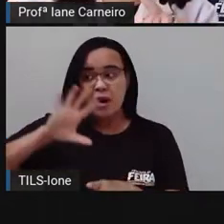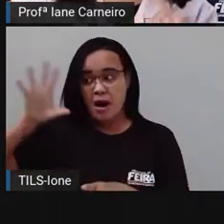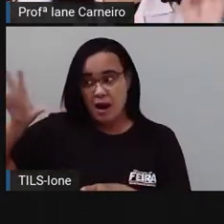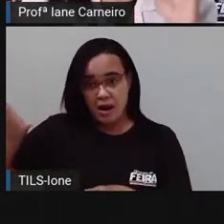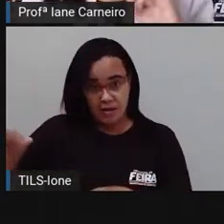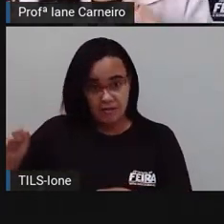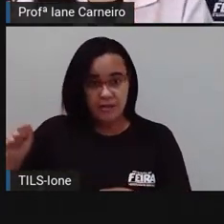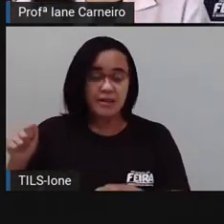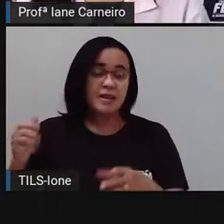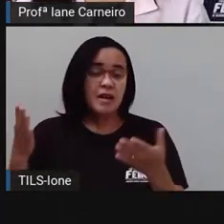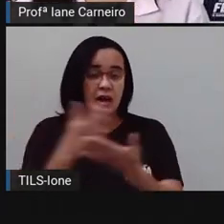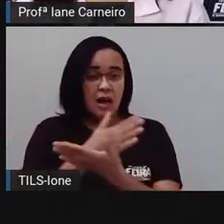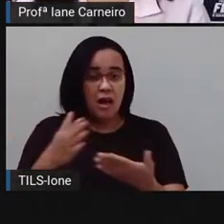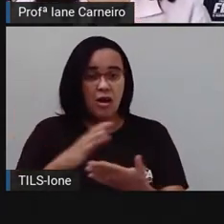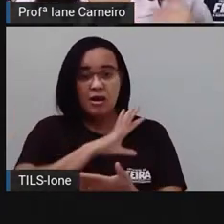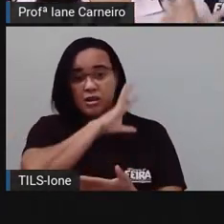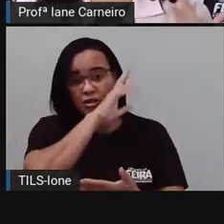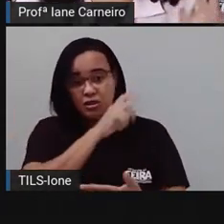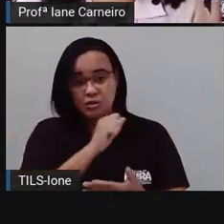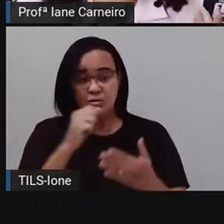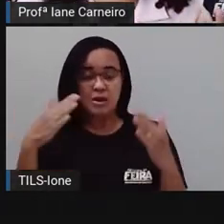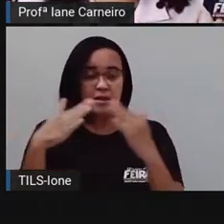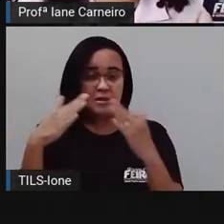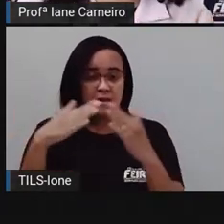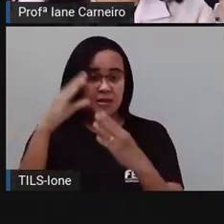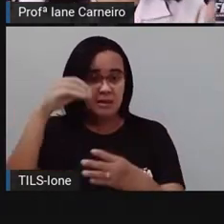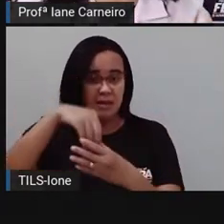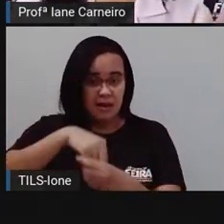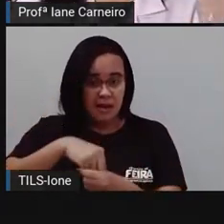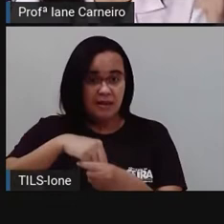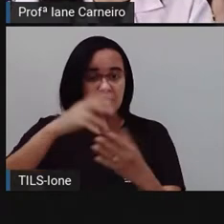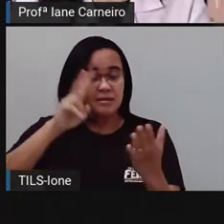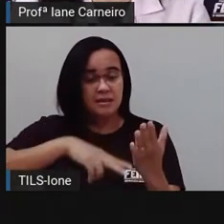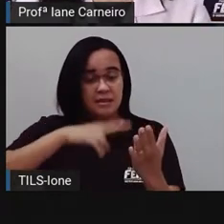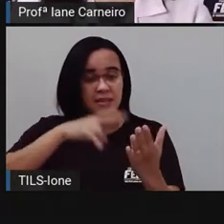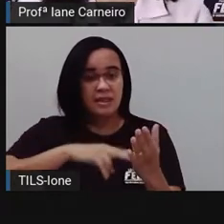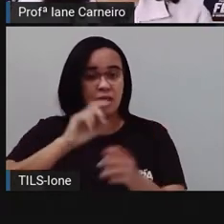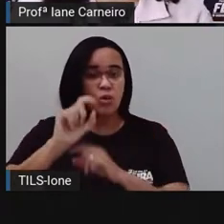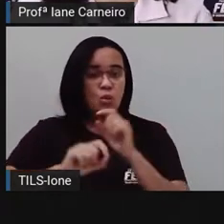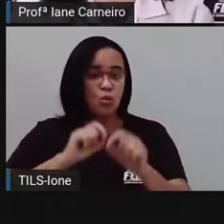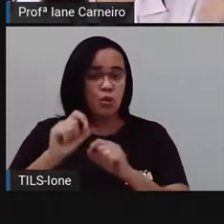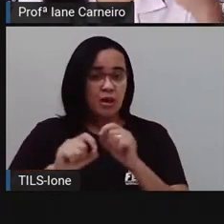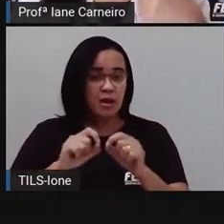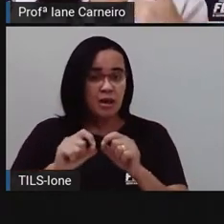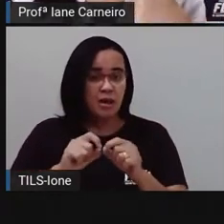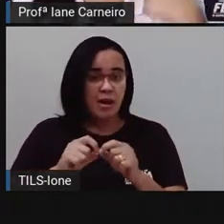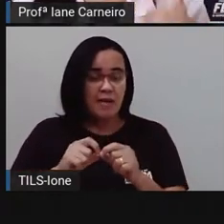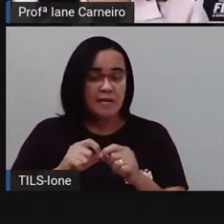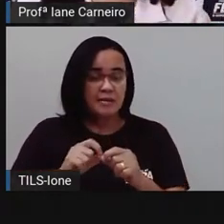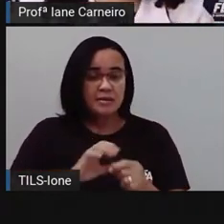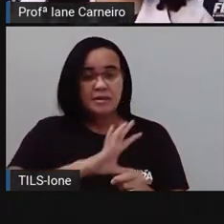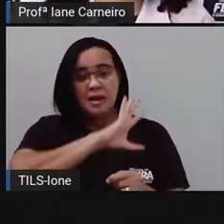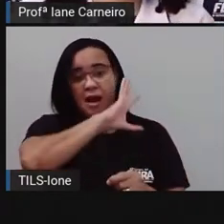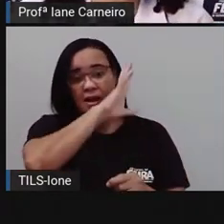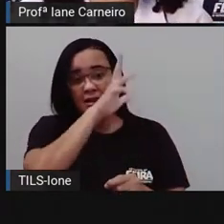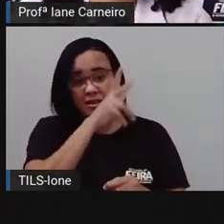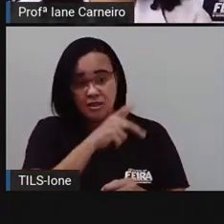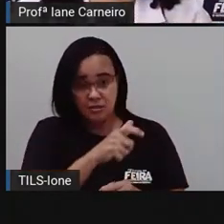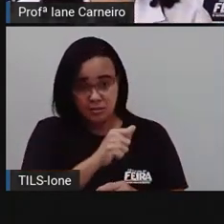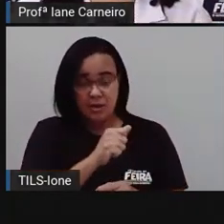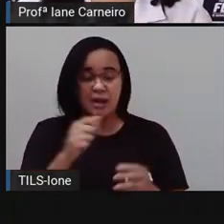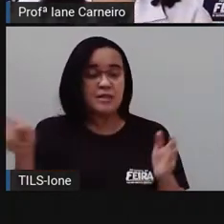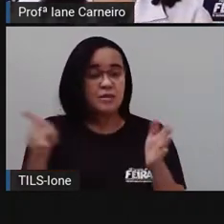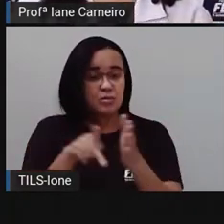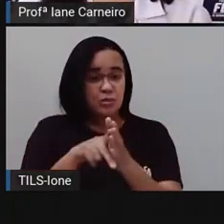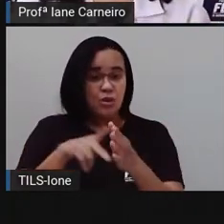domésticos e agora a gente vai ler esse livro de Lô Carvalho, que é o som animal, animais brasileiros, tá certo?